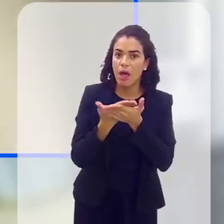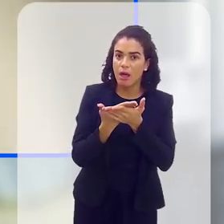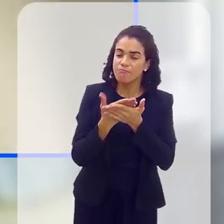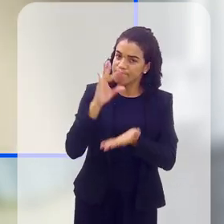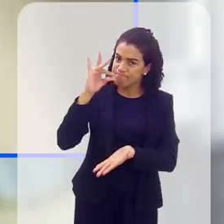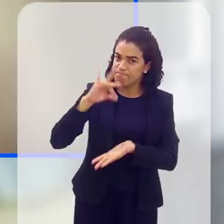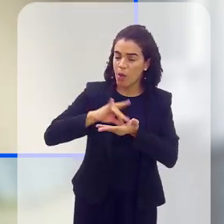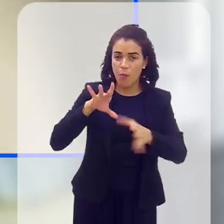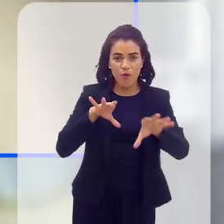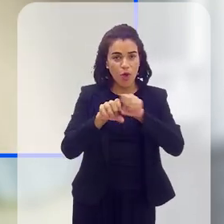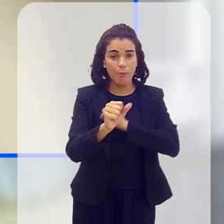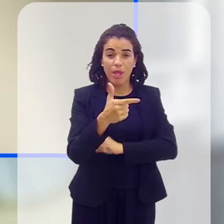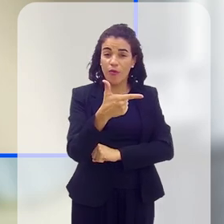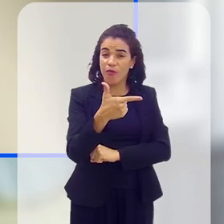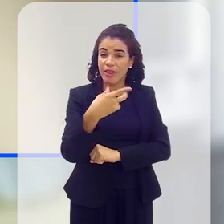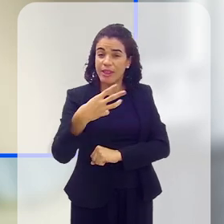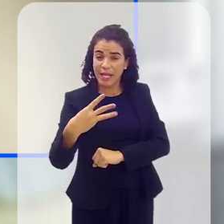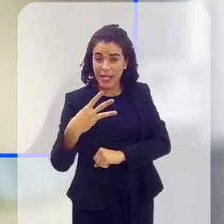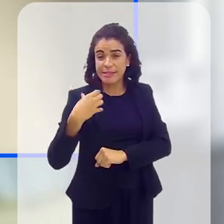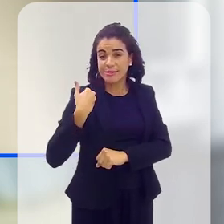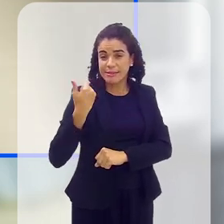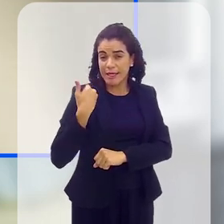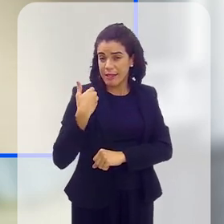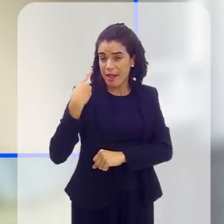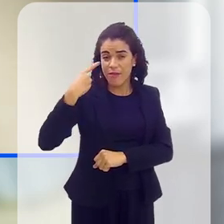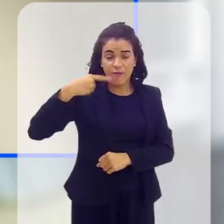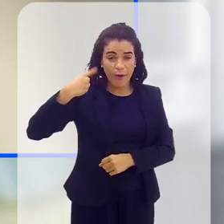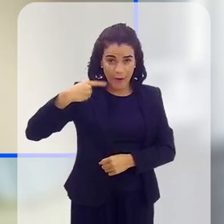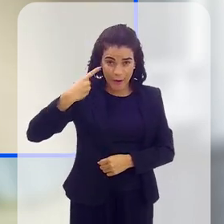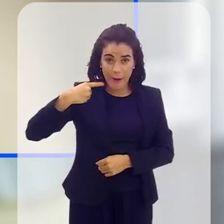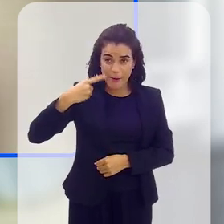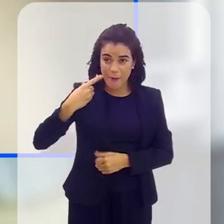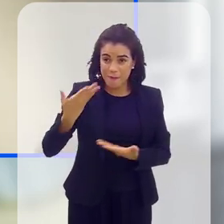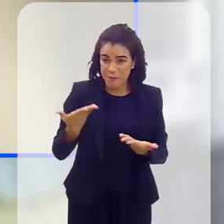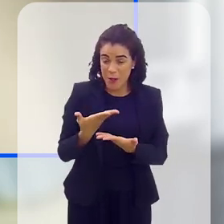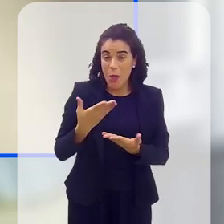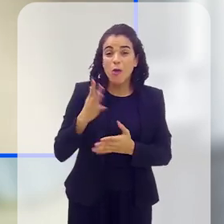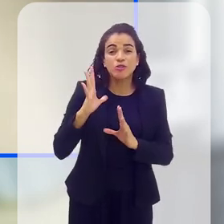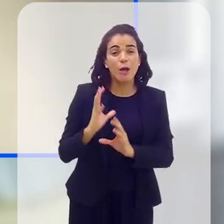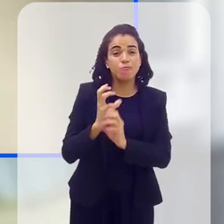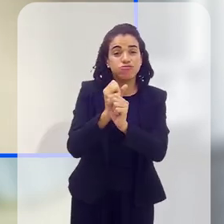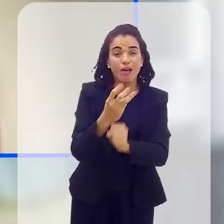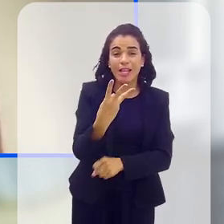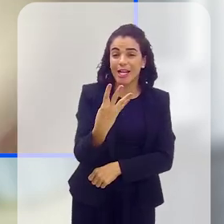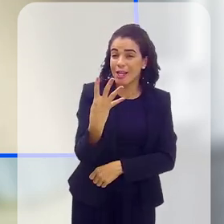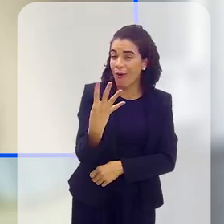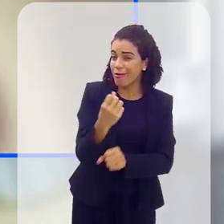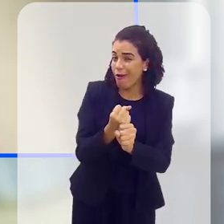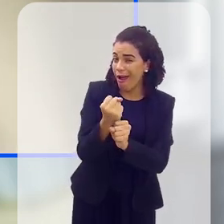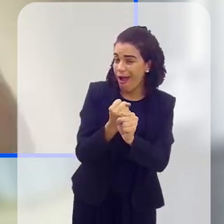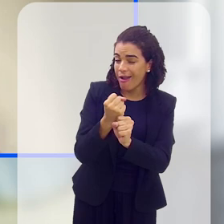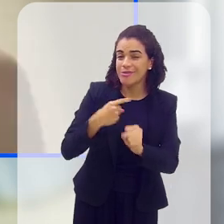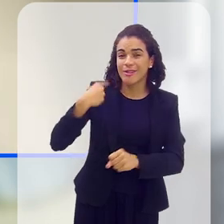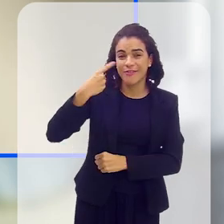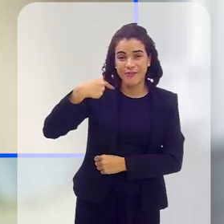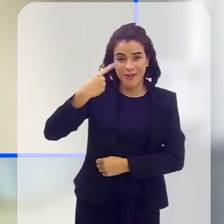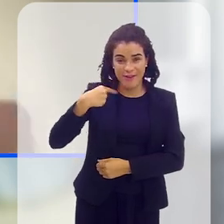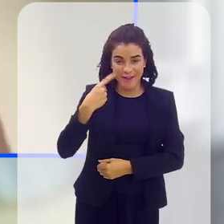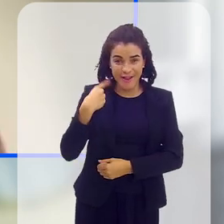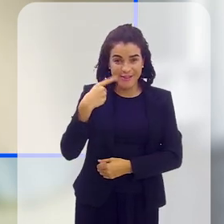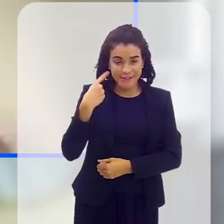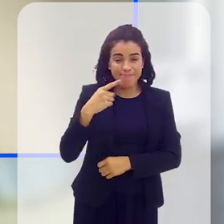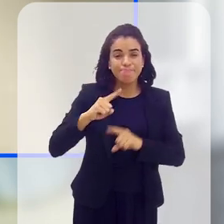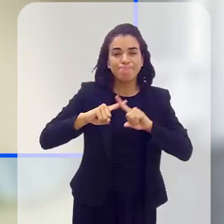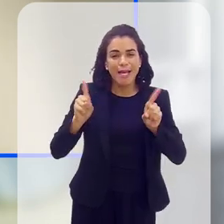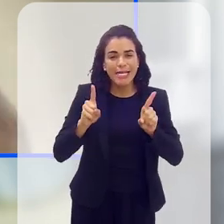E, de fato, eu me formei com 23 anos como advogada. Sou advogada há 34 anos. Mas essa fala